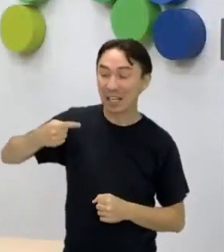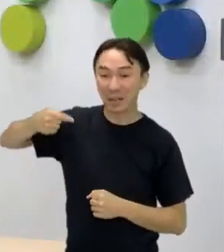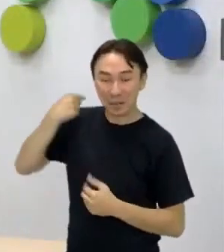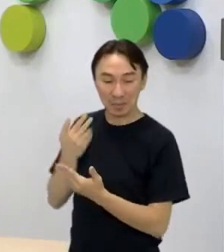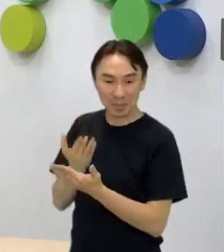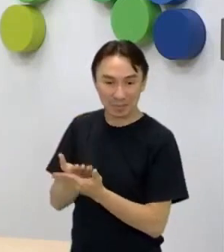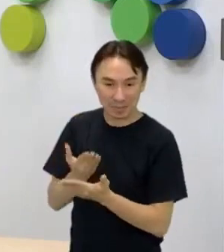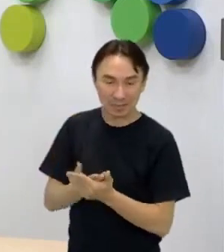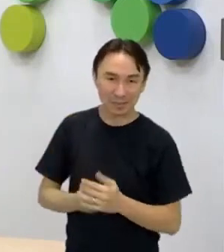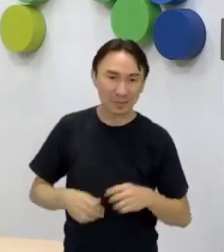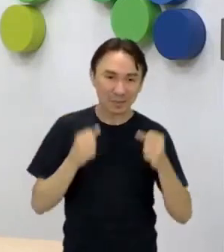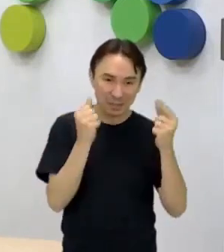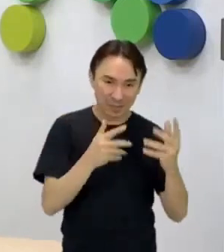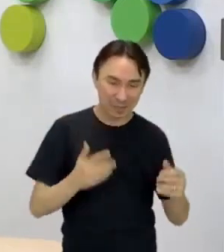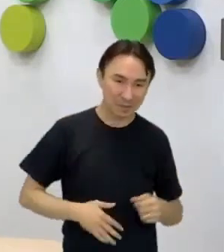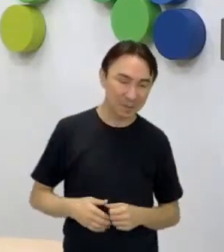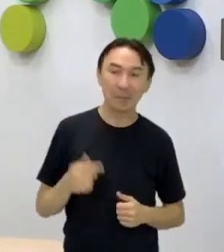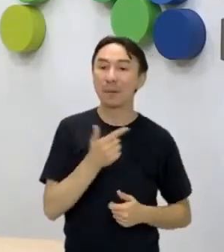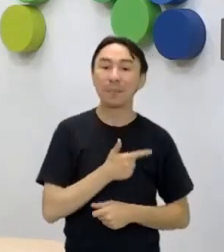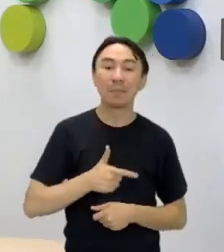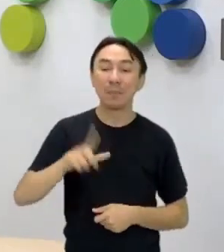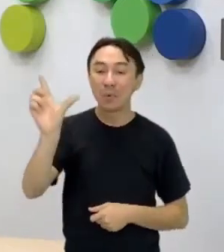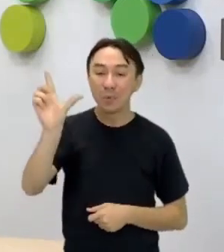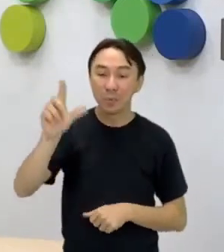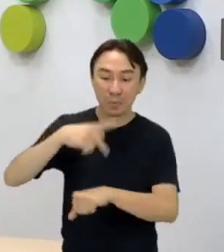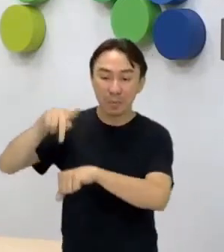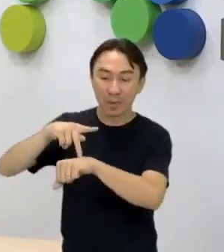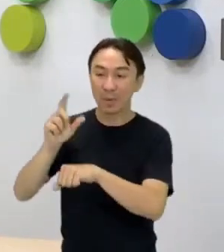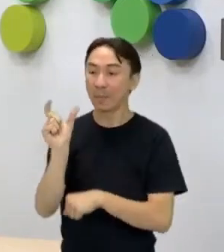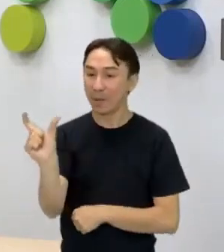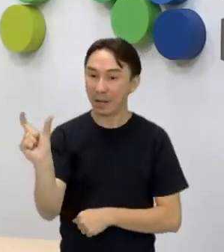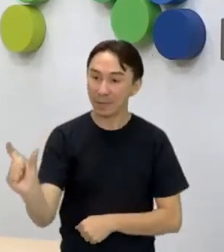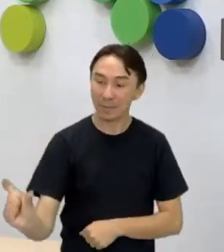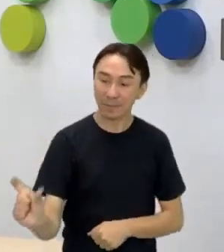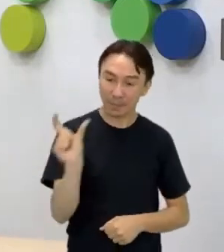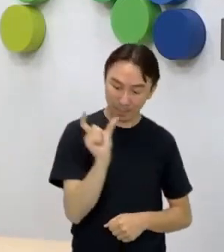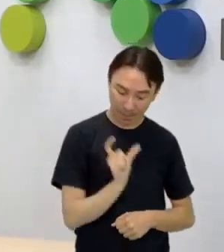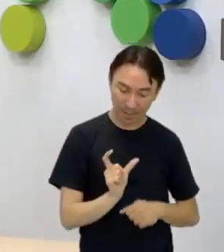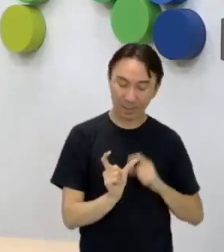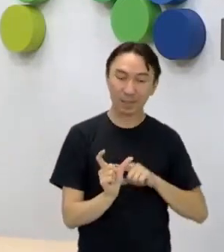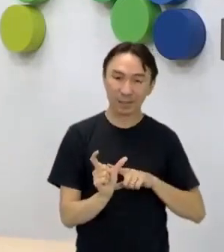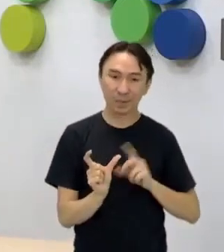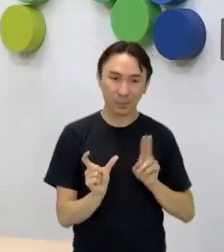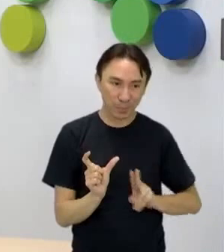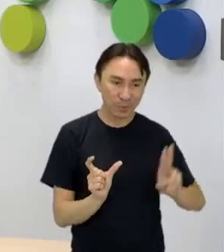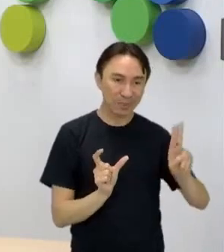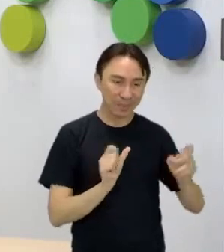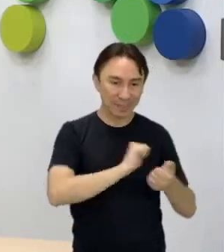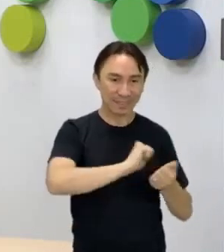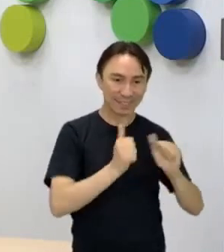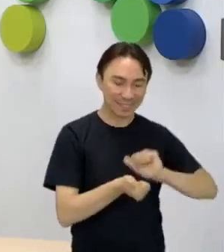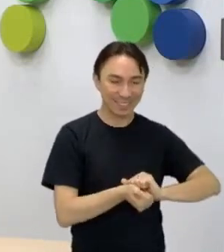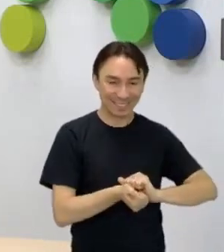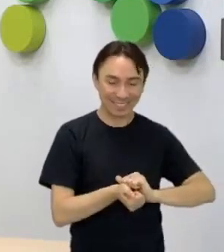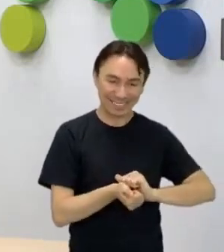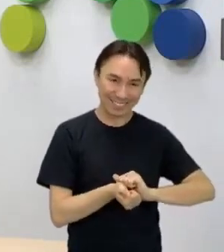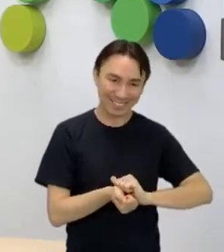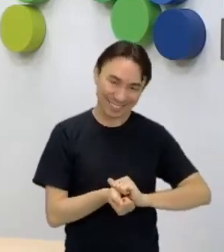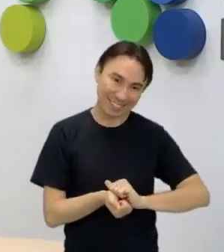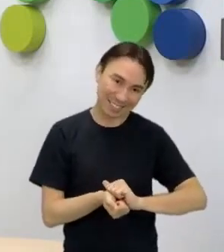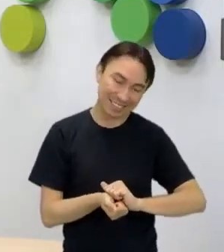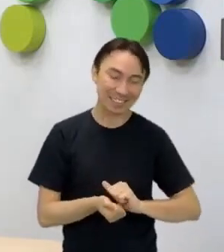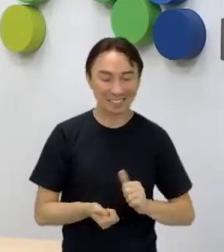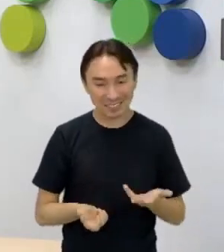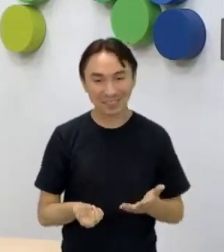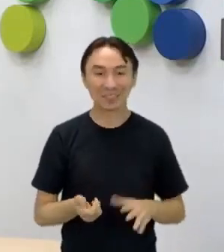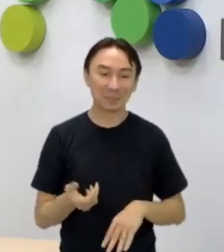teve também essa atividade, né? De você pegar uma palavra que costumeiramente a gente usa um estrangeirismo, que pode ser inadequado em alguns